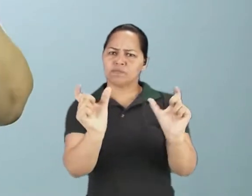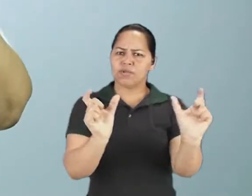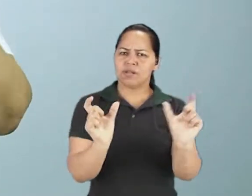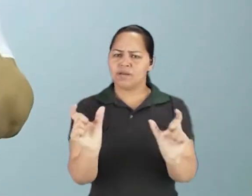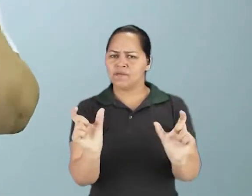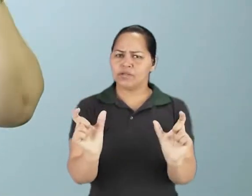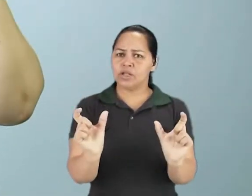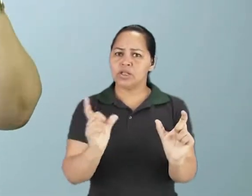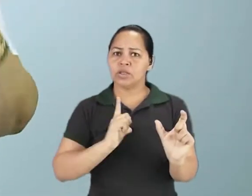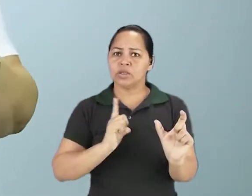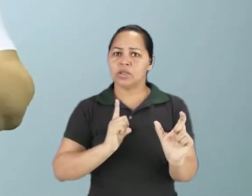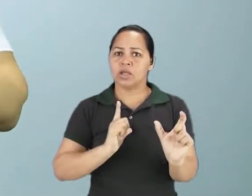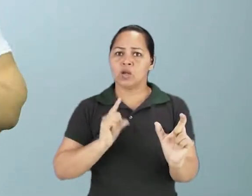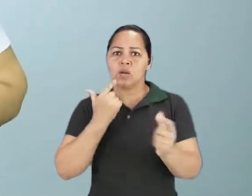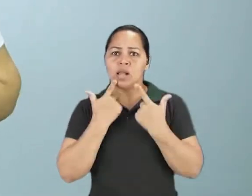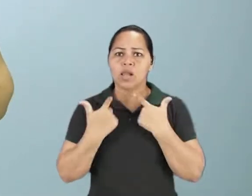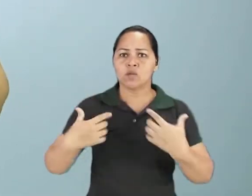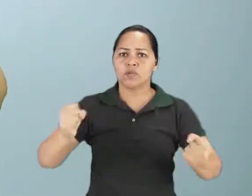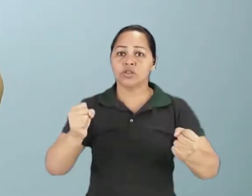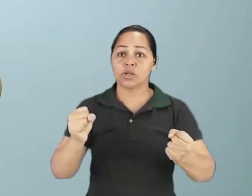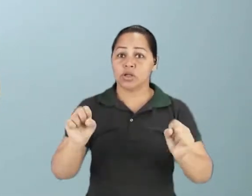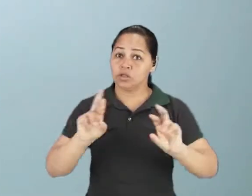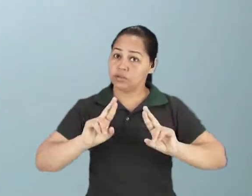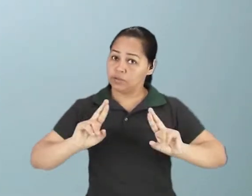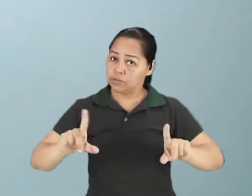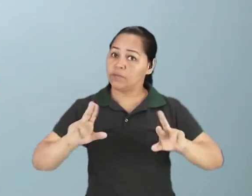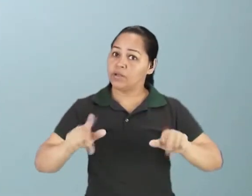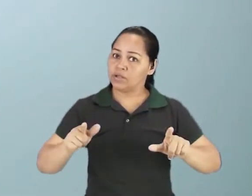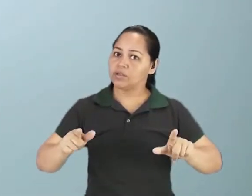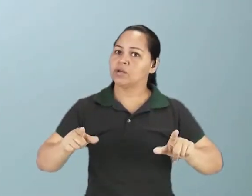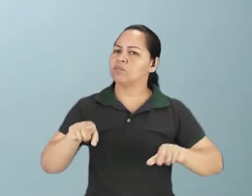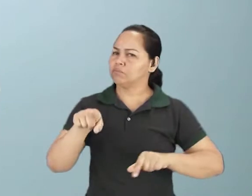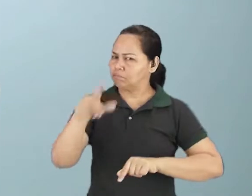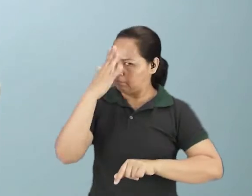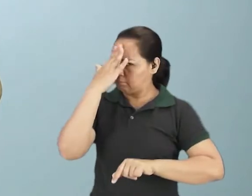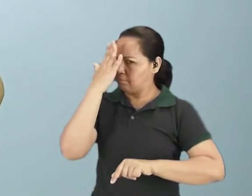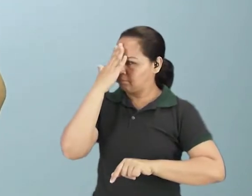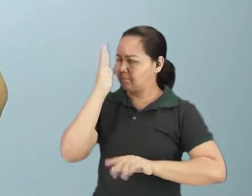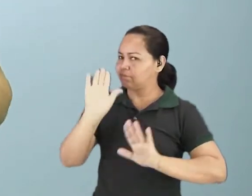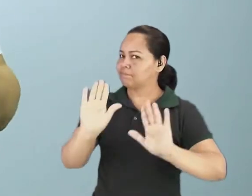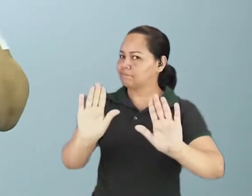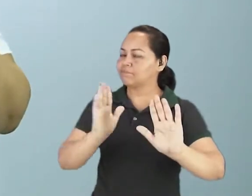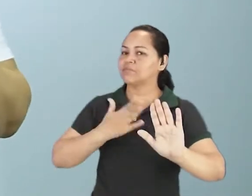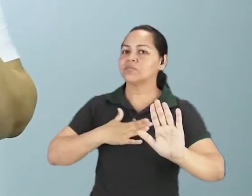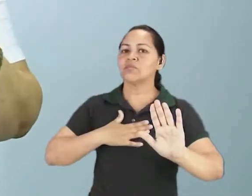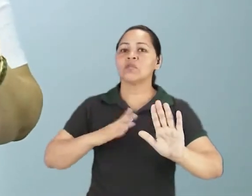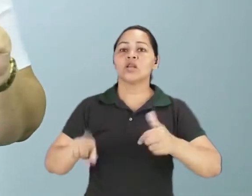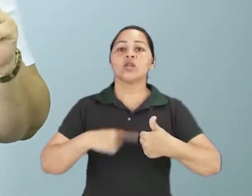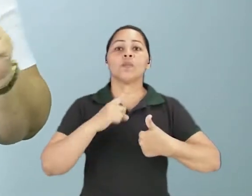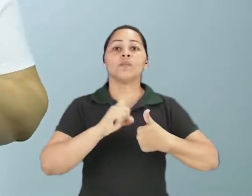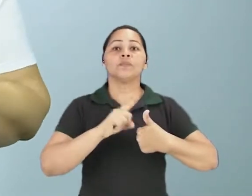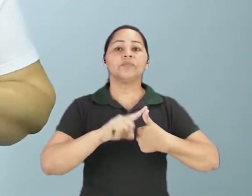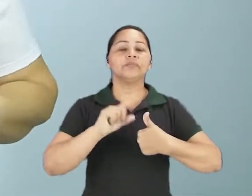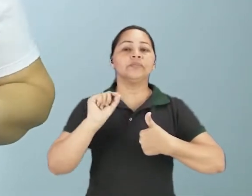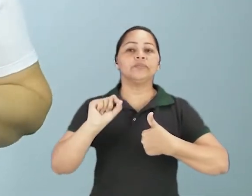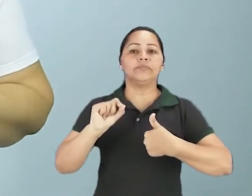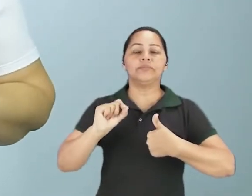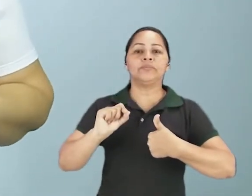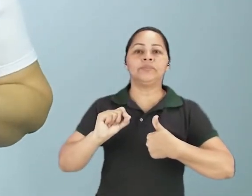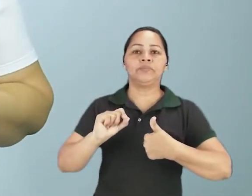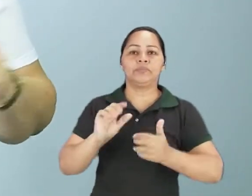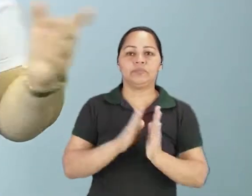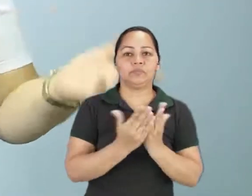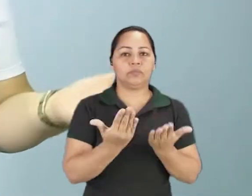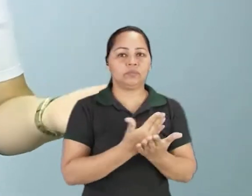Então, tendo o contato com as obras, você vai saber o porquê disso. Então, a primeira obra muito trabalhada nos